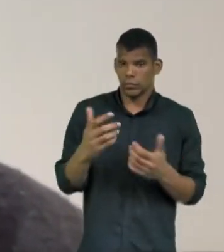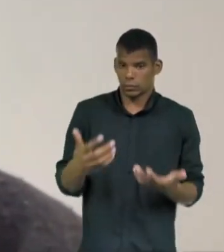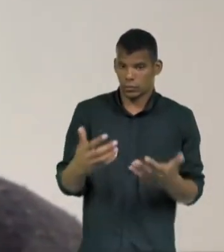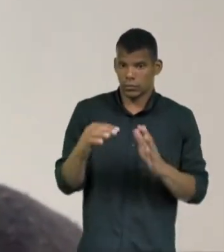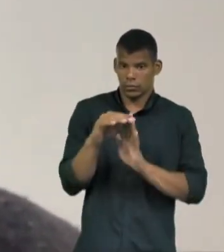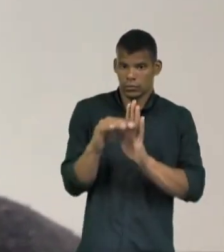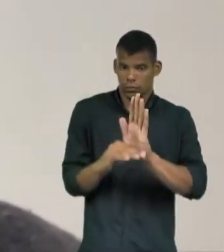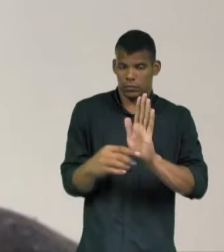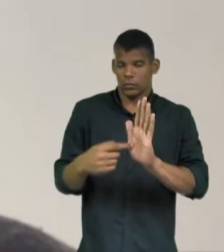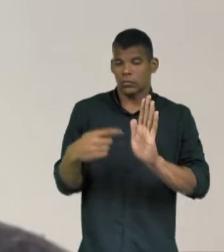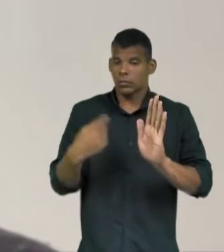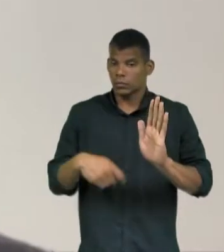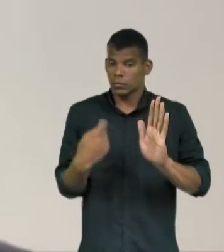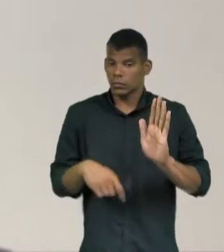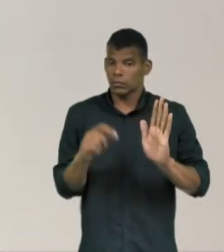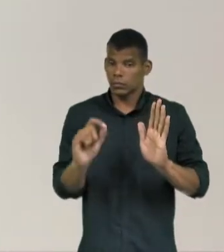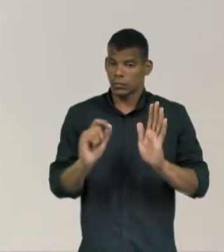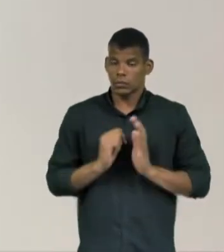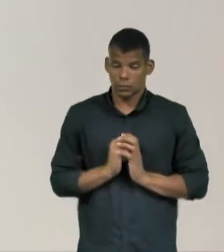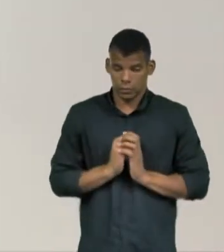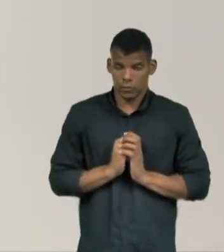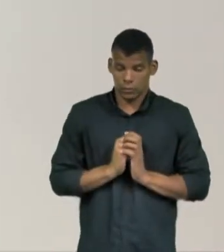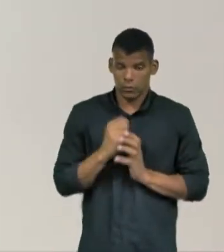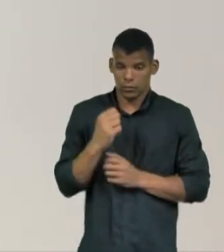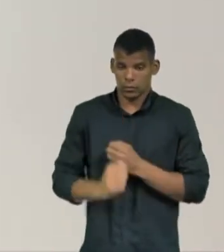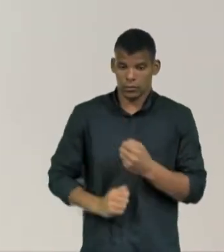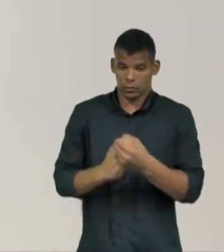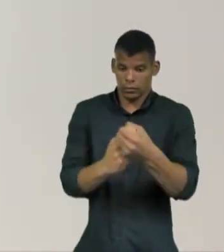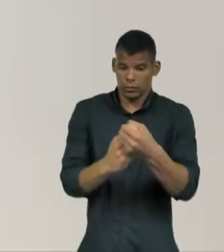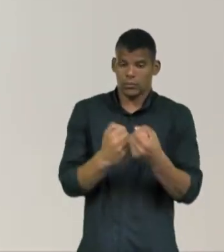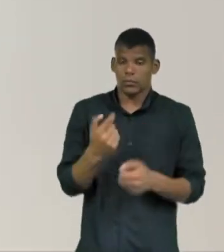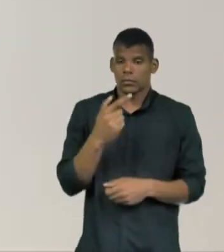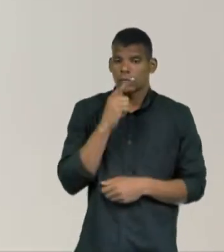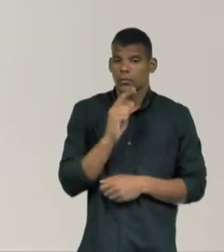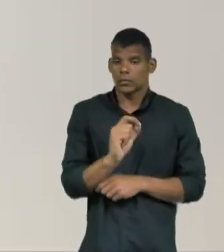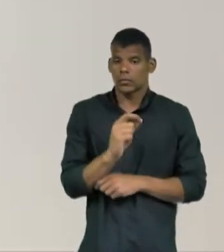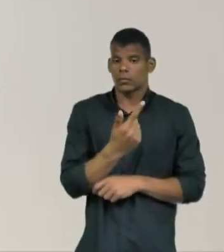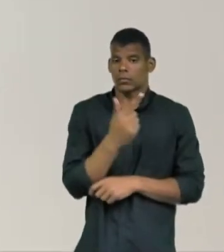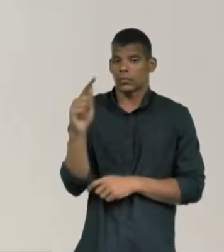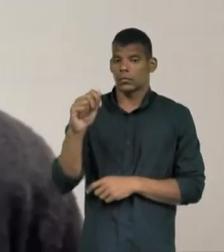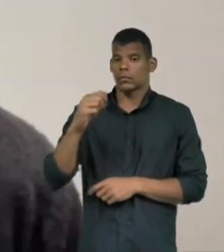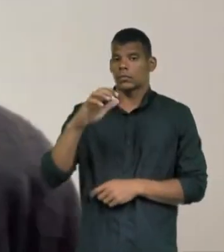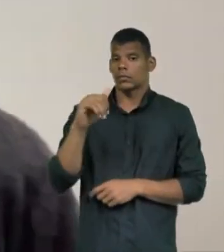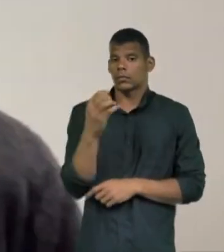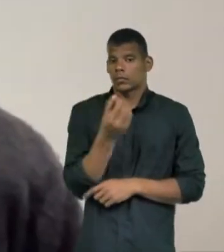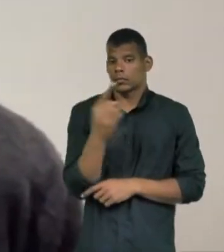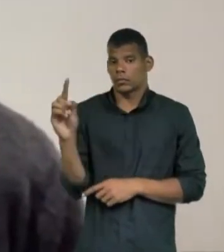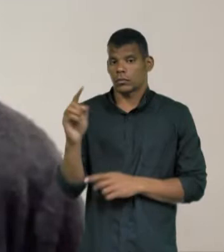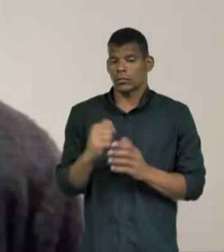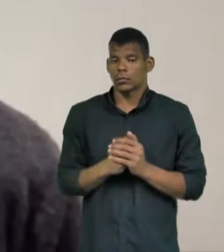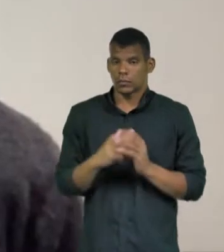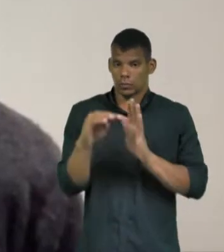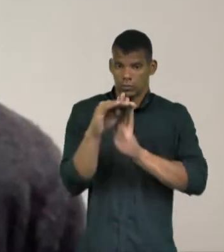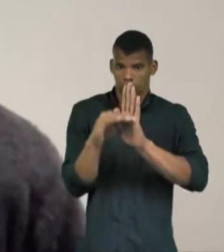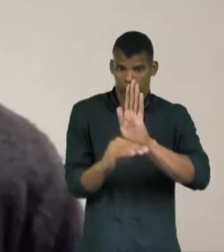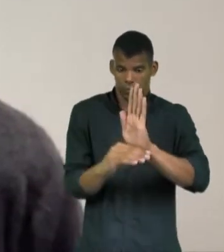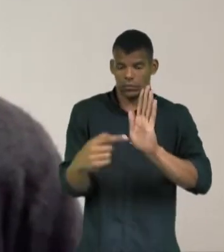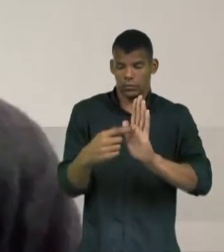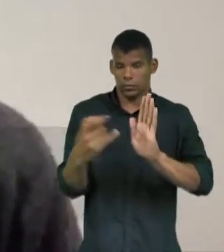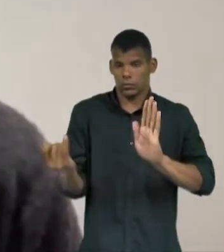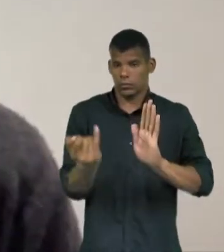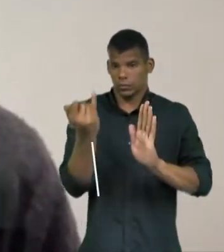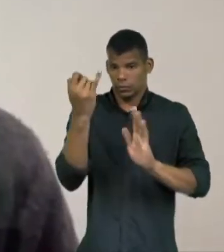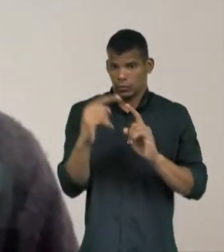programas sociais precisam ser fortalecidos com apoio de outras ações. Esses programas têm um papel importante,